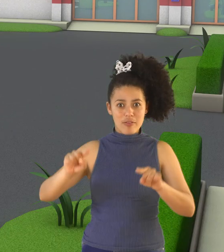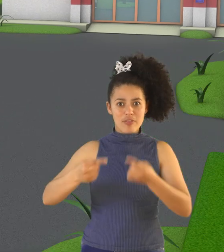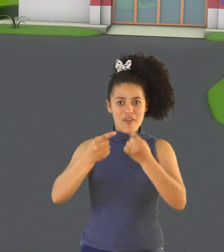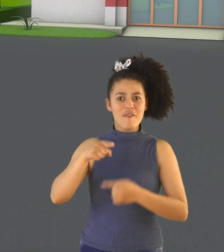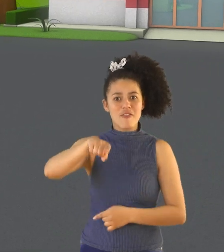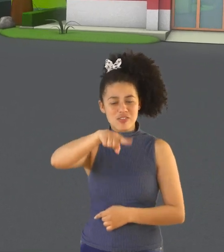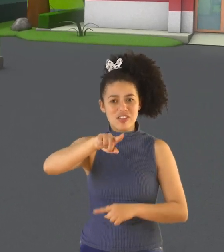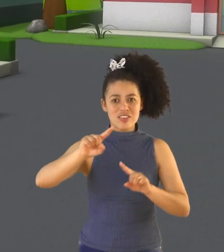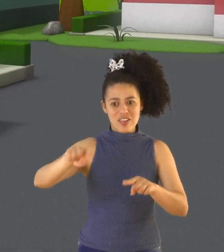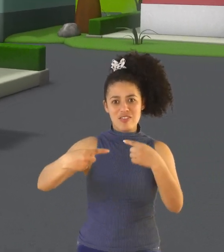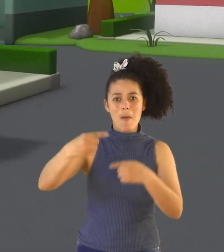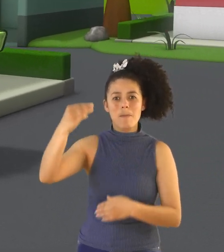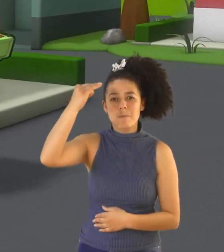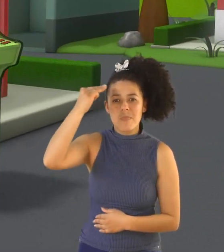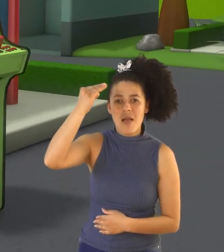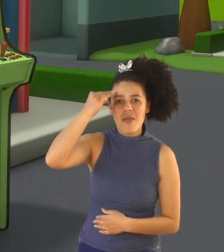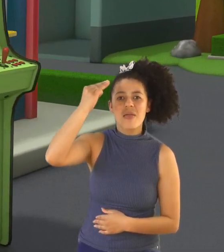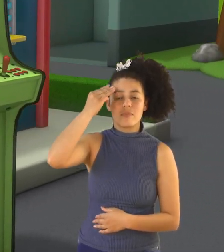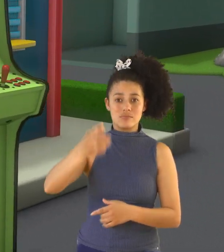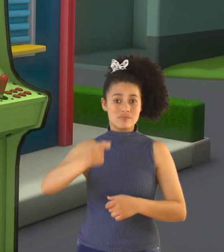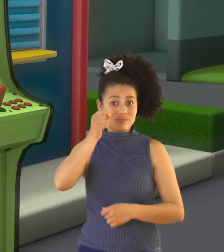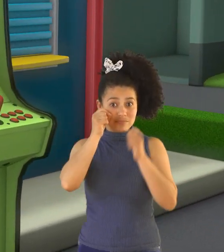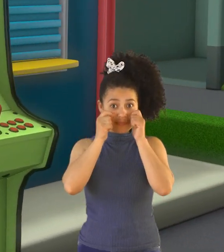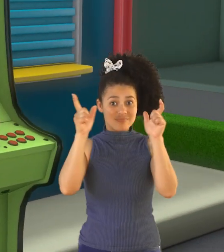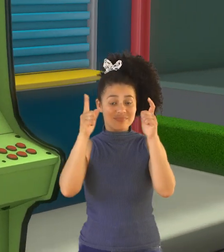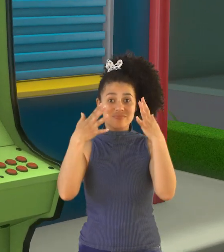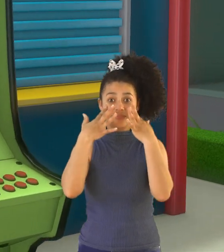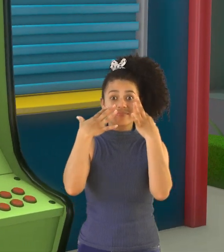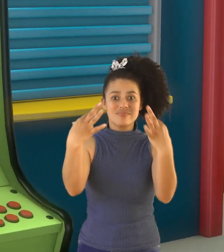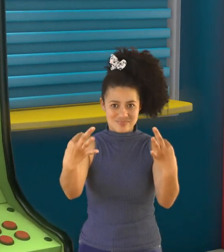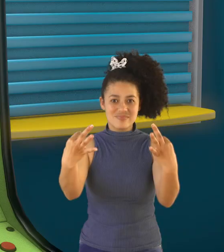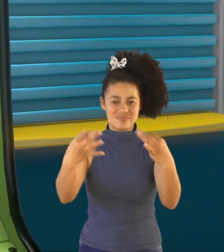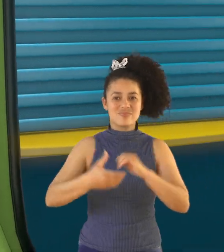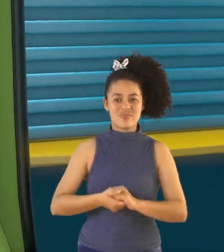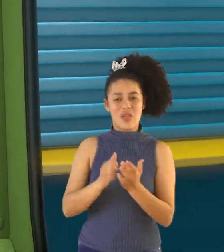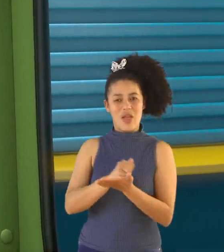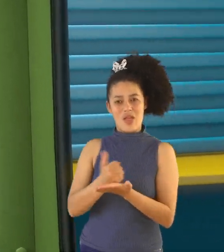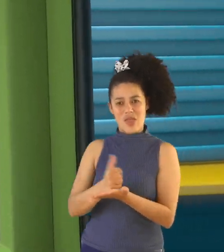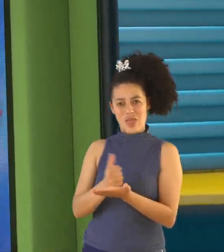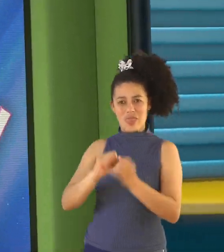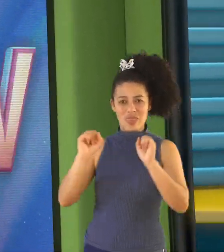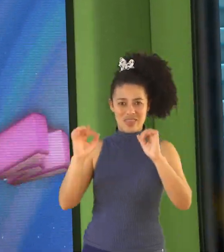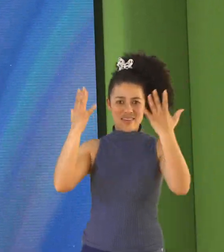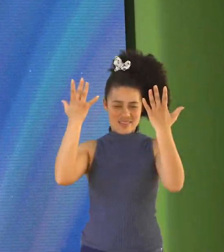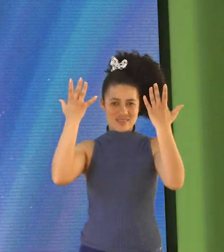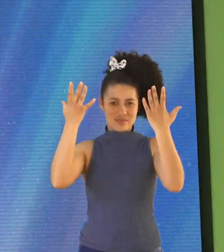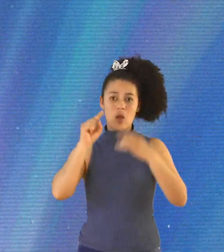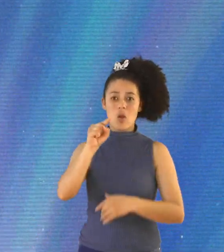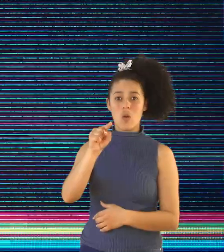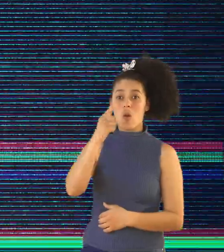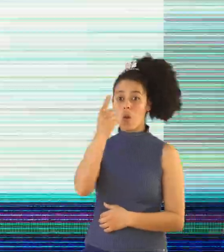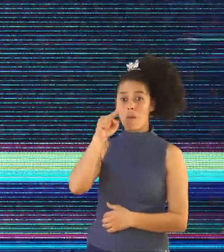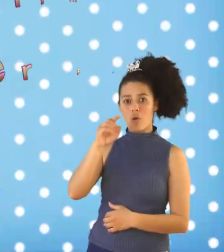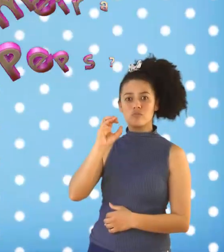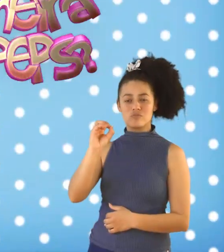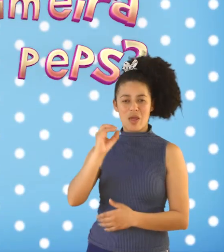desafiar sua memória. Atenção crianças! Rolê Peps Game Show 1.0